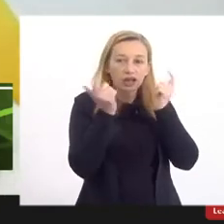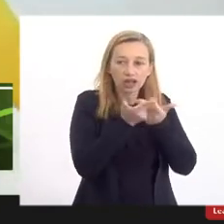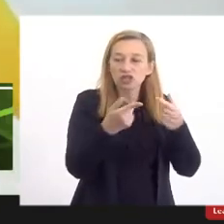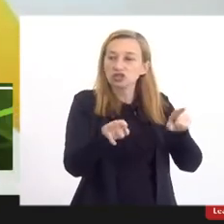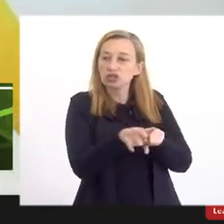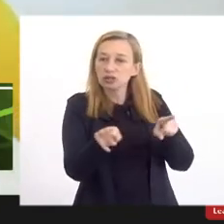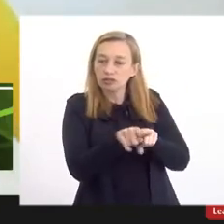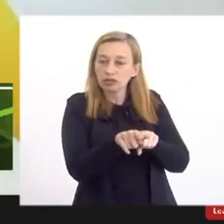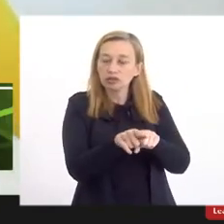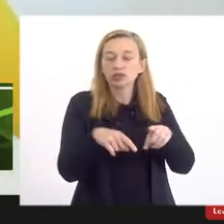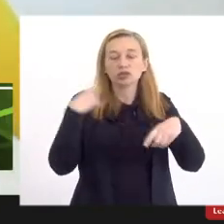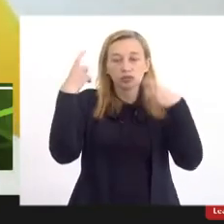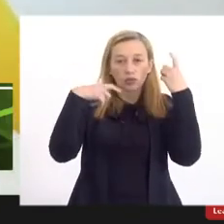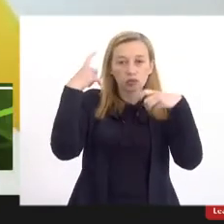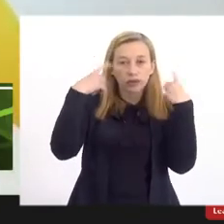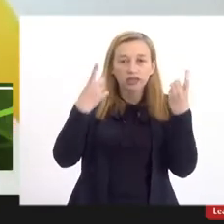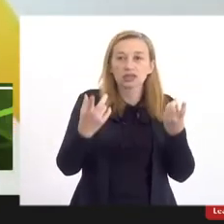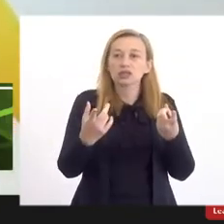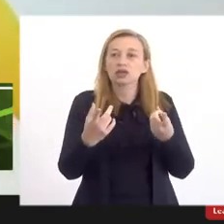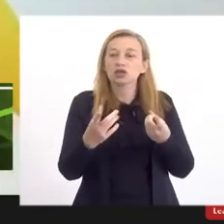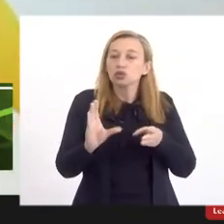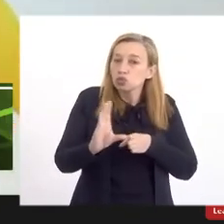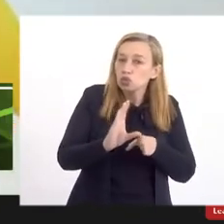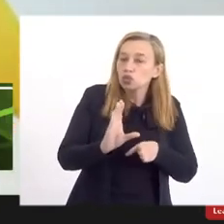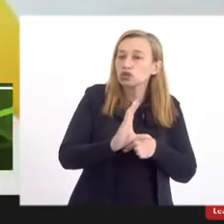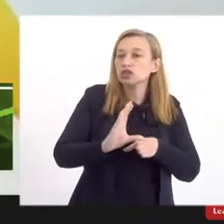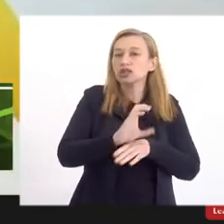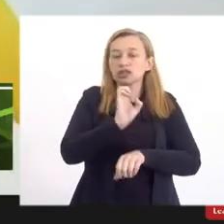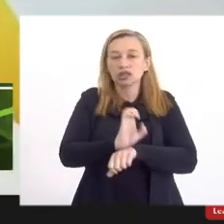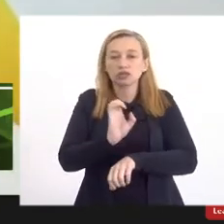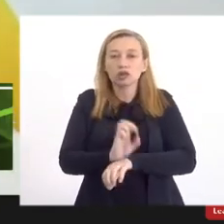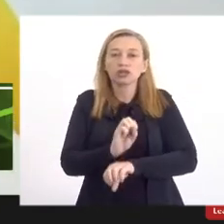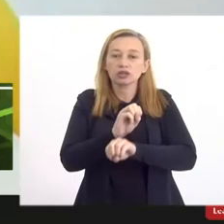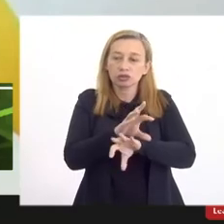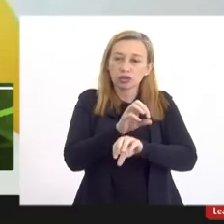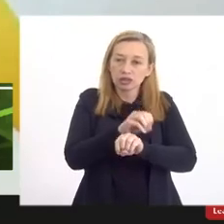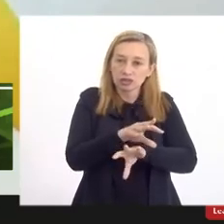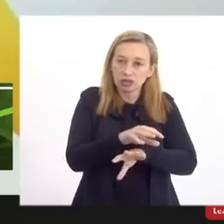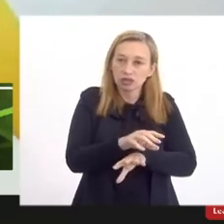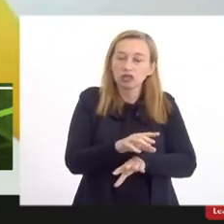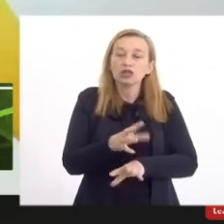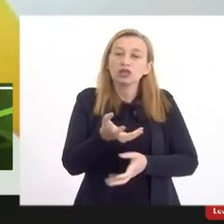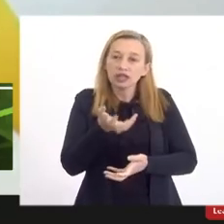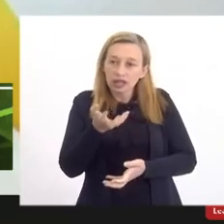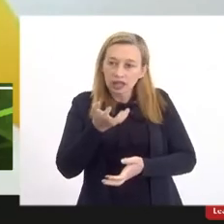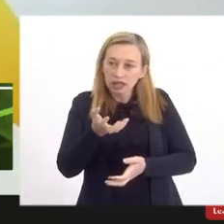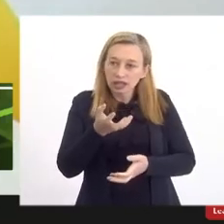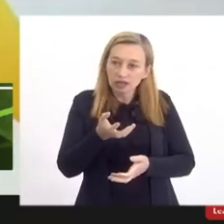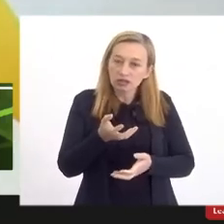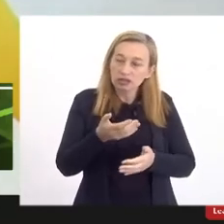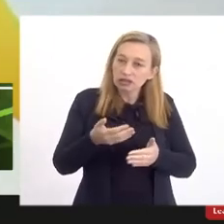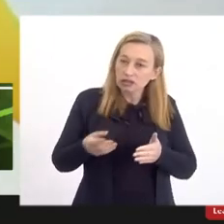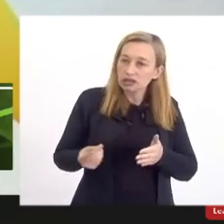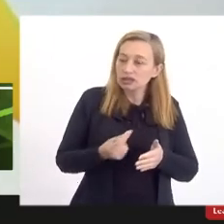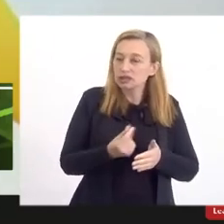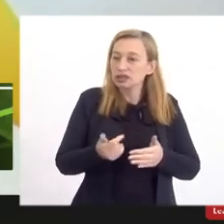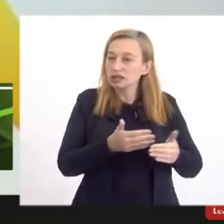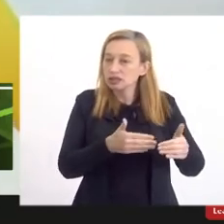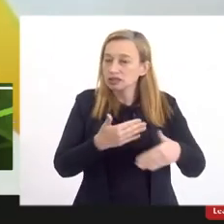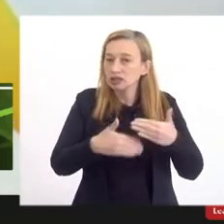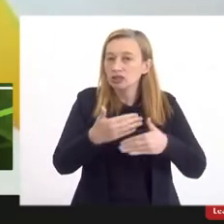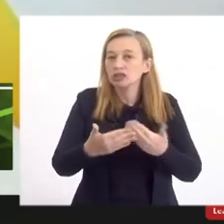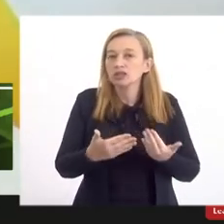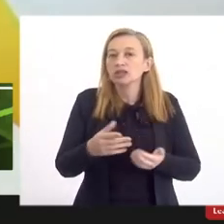convergência com essa preocupação do conselho estadual de educação o que a gente quer que saia desse processo é uma garantia de